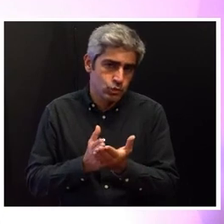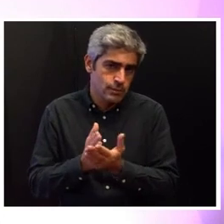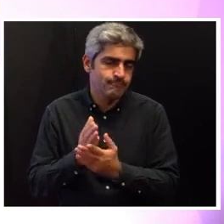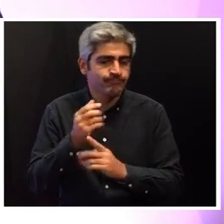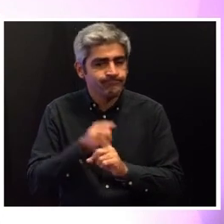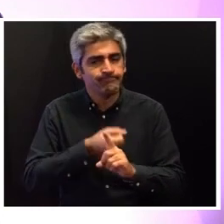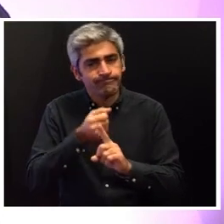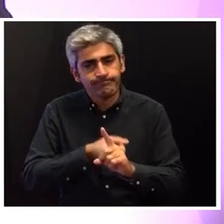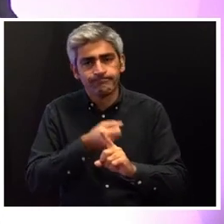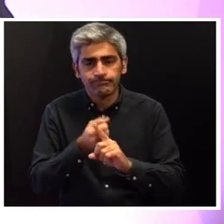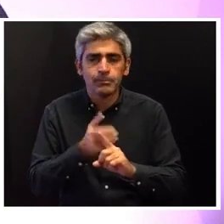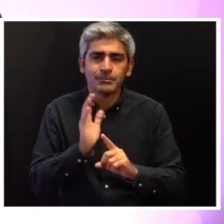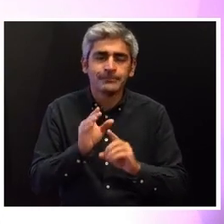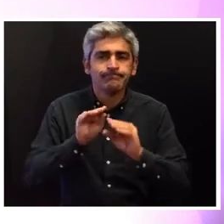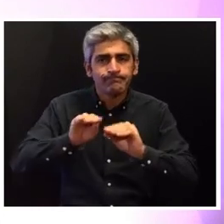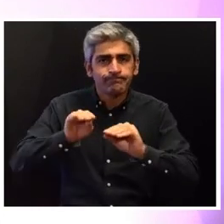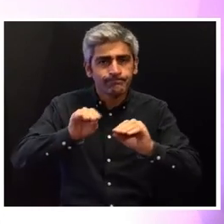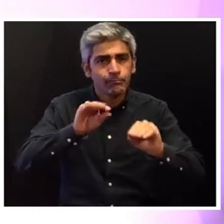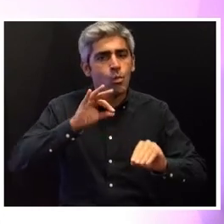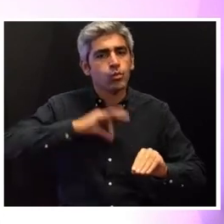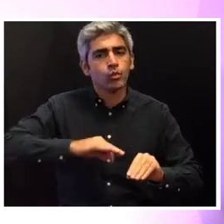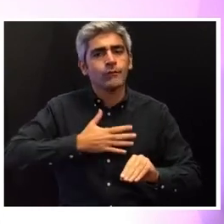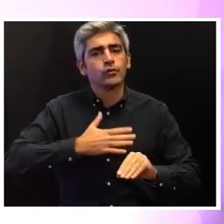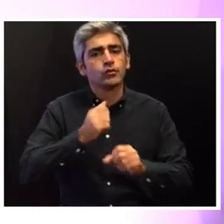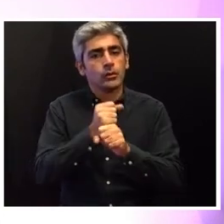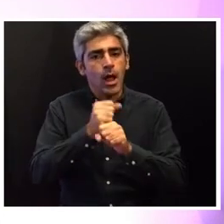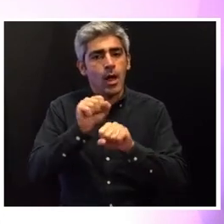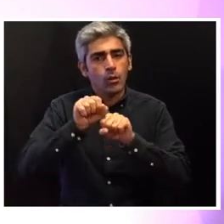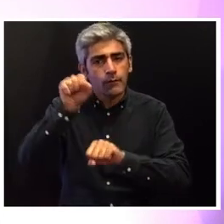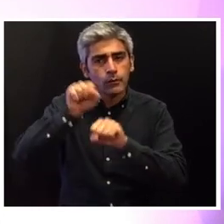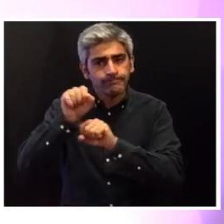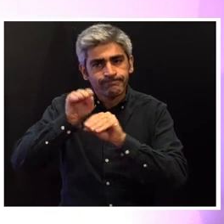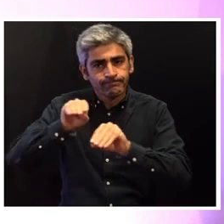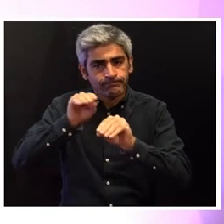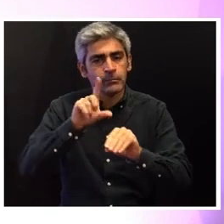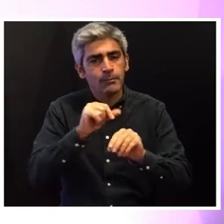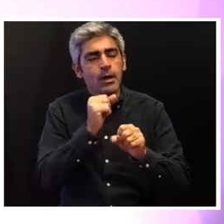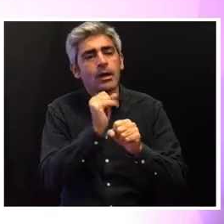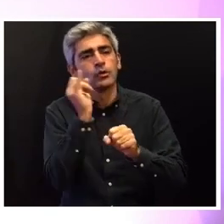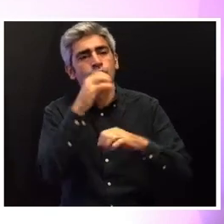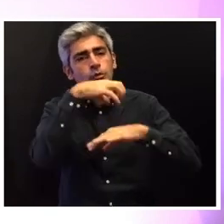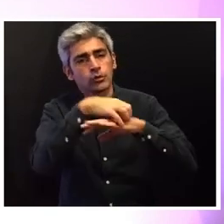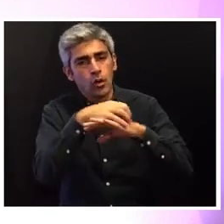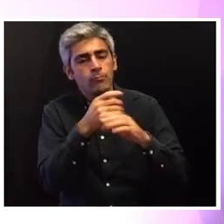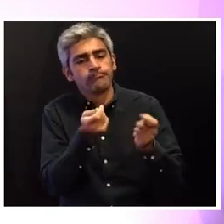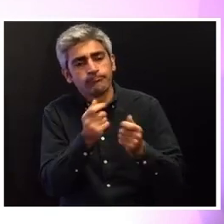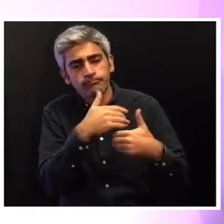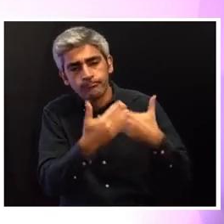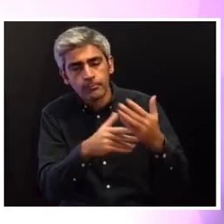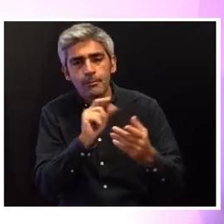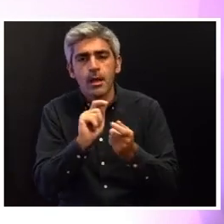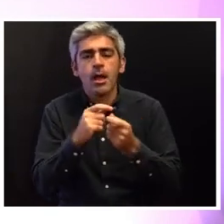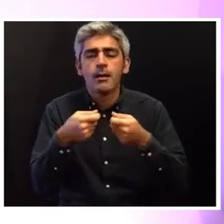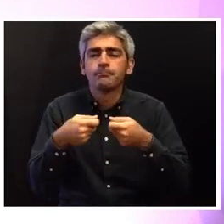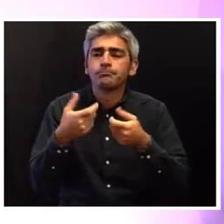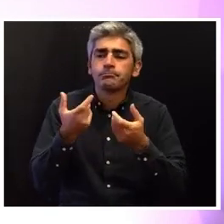qualificação dos profissionais e da ação das organizações, de adequado dimensionamento dos meios, de